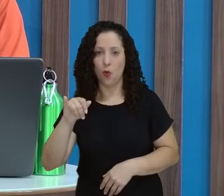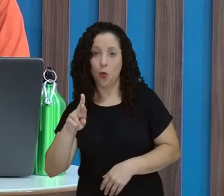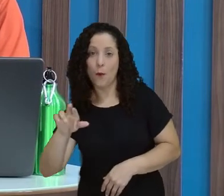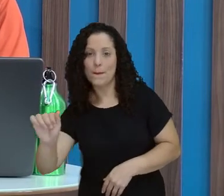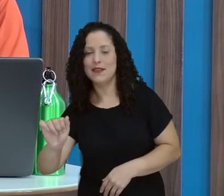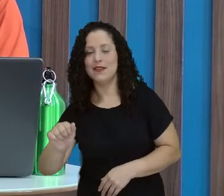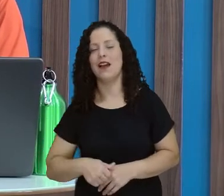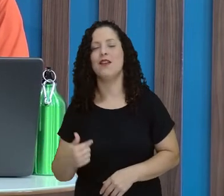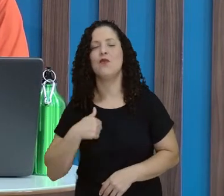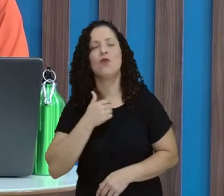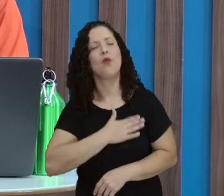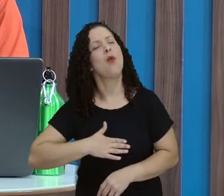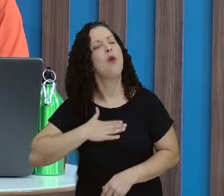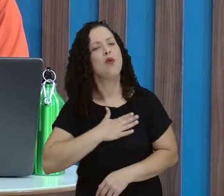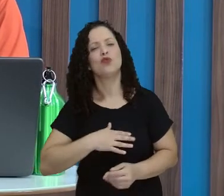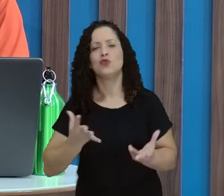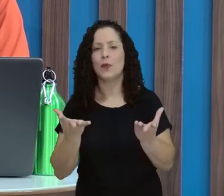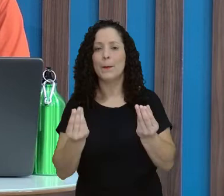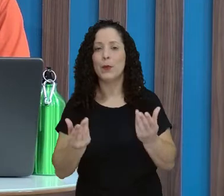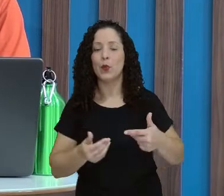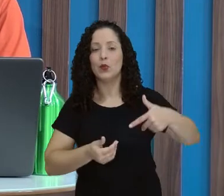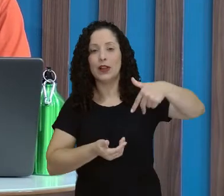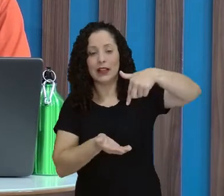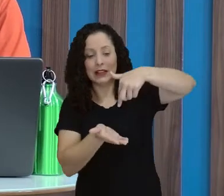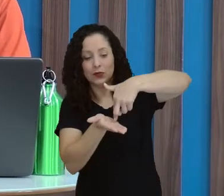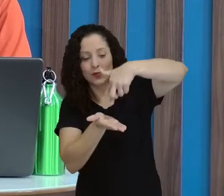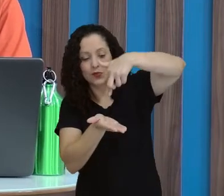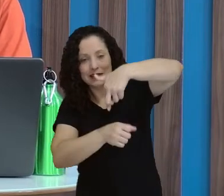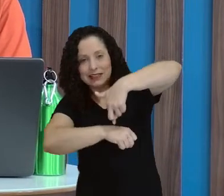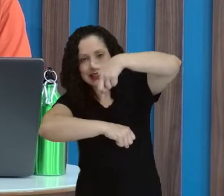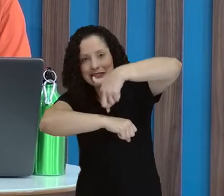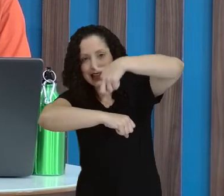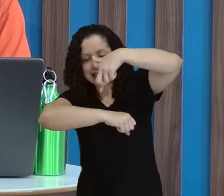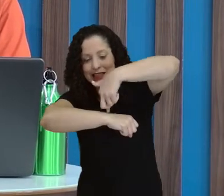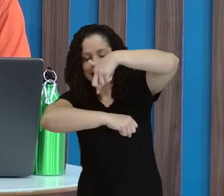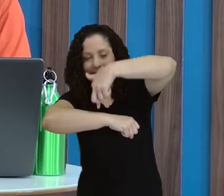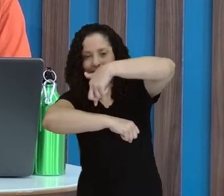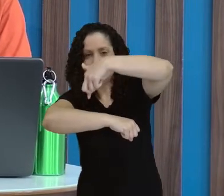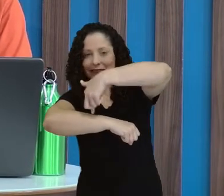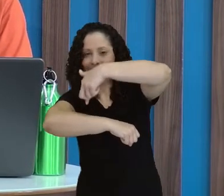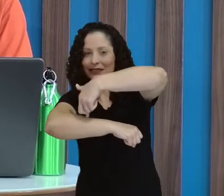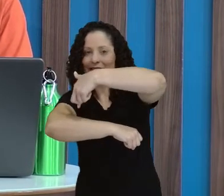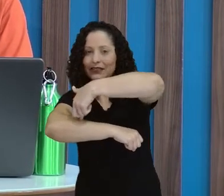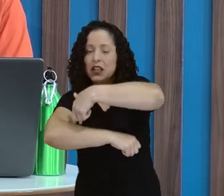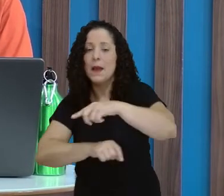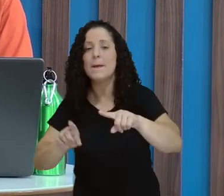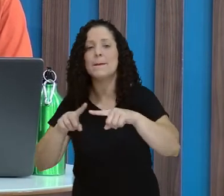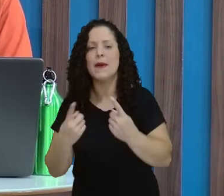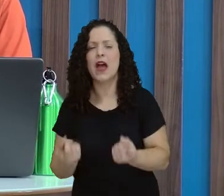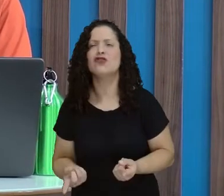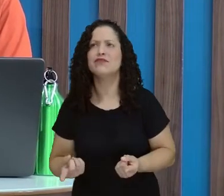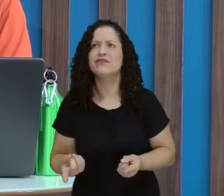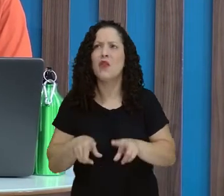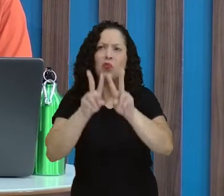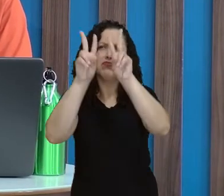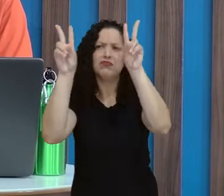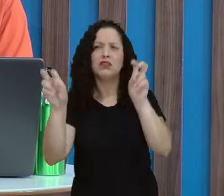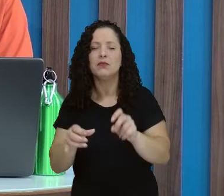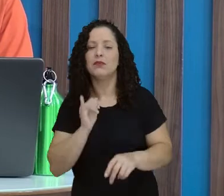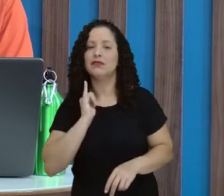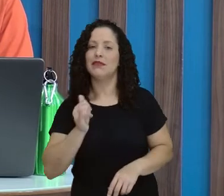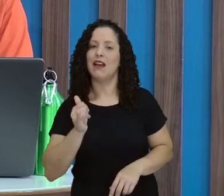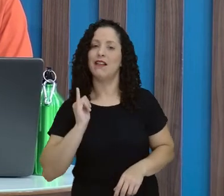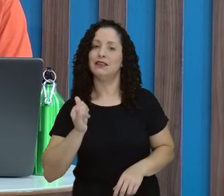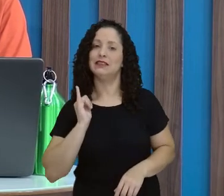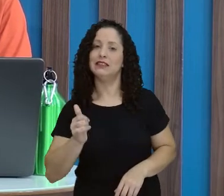Saci Pereirei, não é? E o interessante que, como a senhora está falando de narrativa indígena, não é? Essas